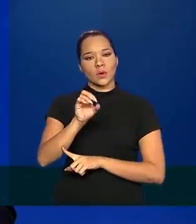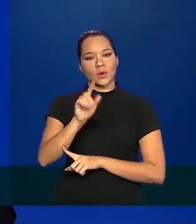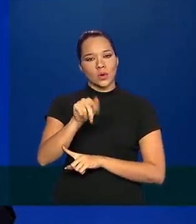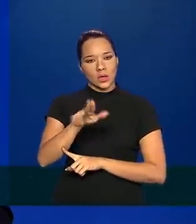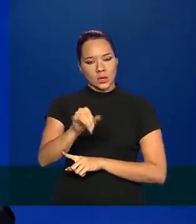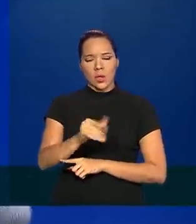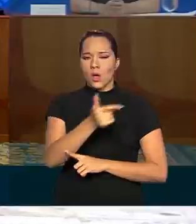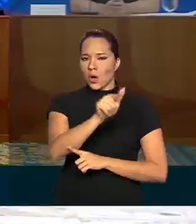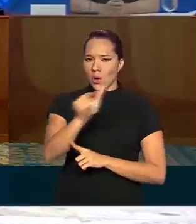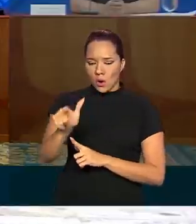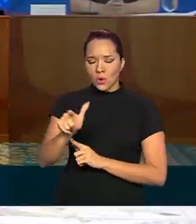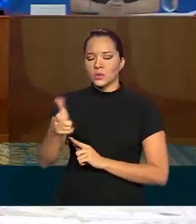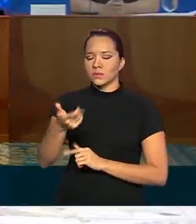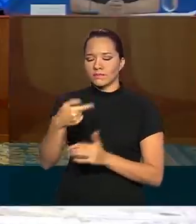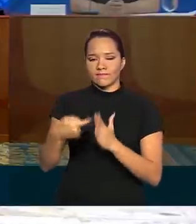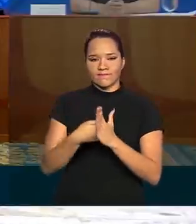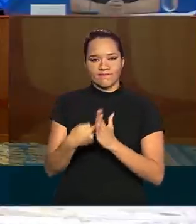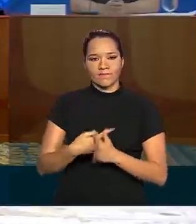perguntam mesmo.